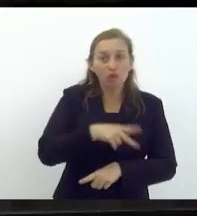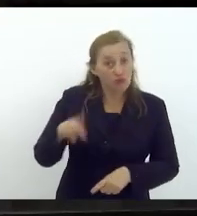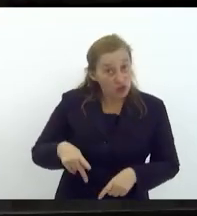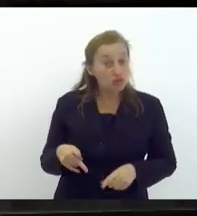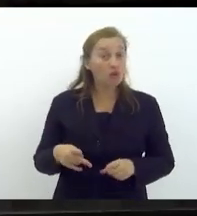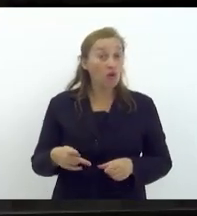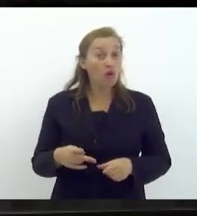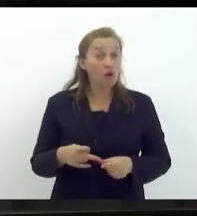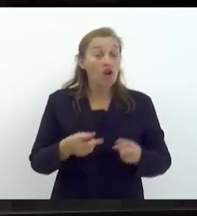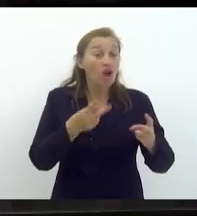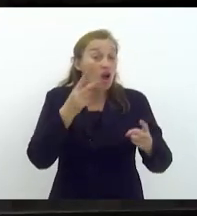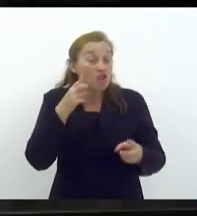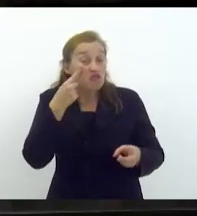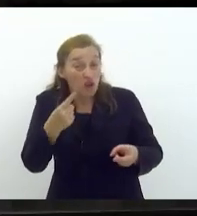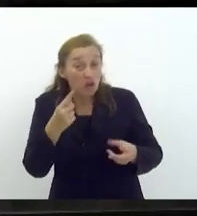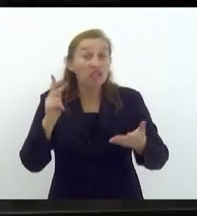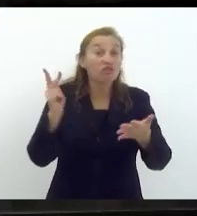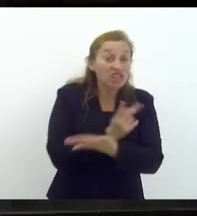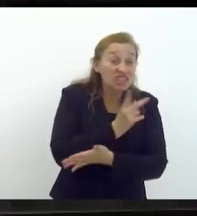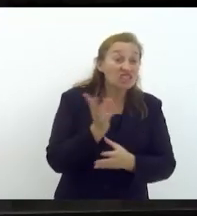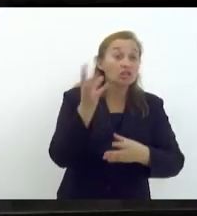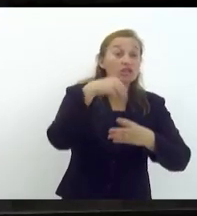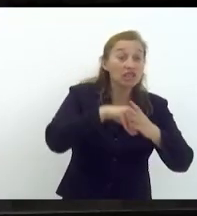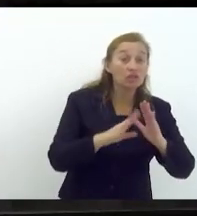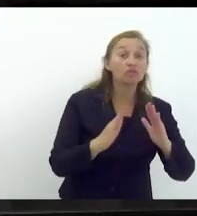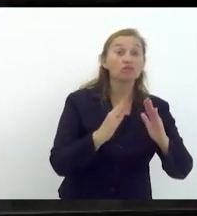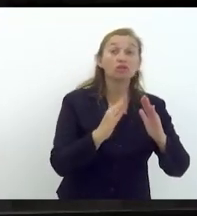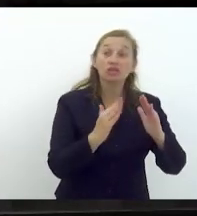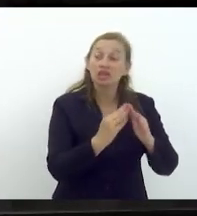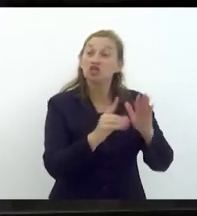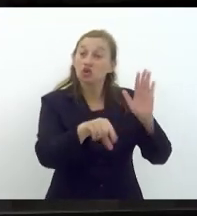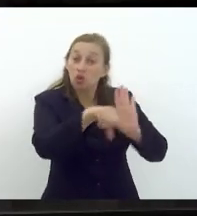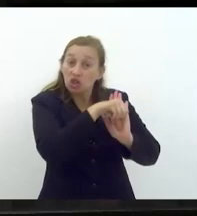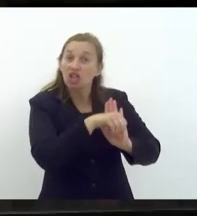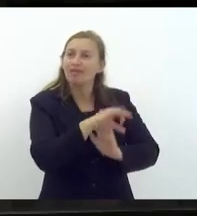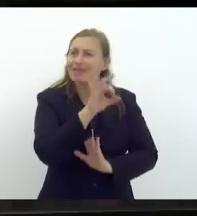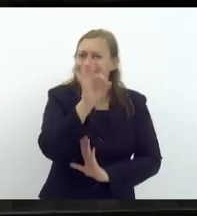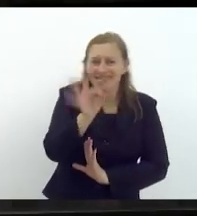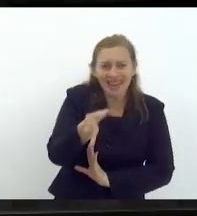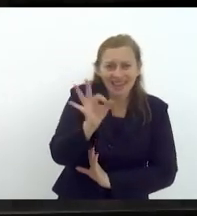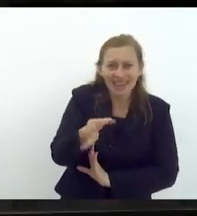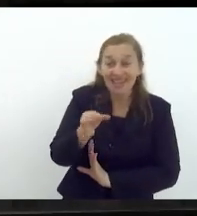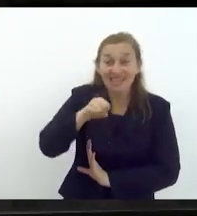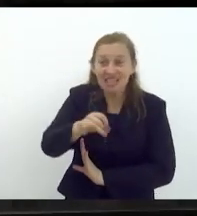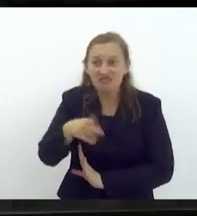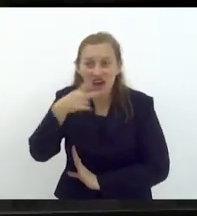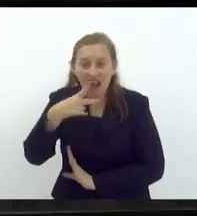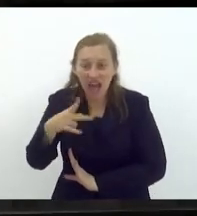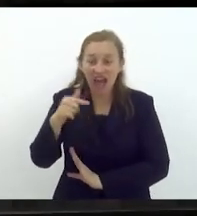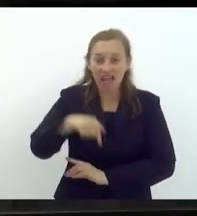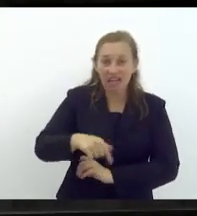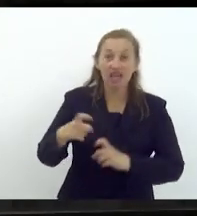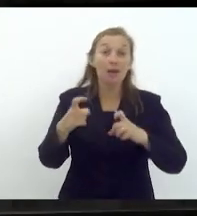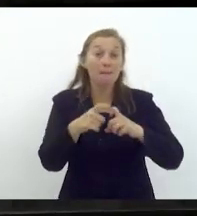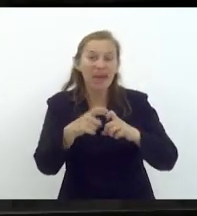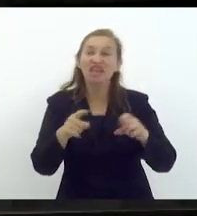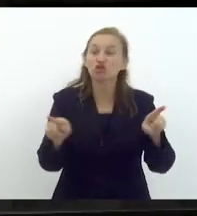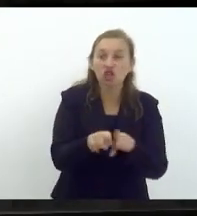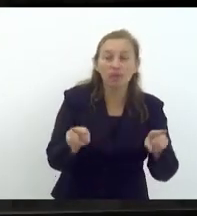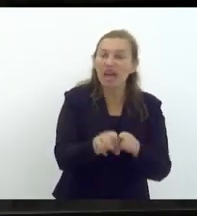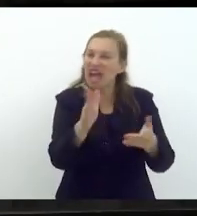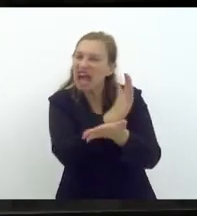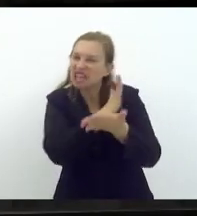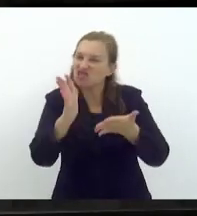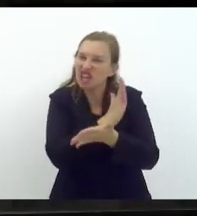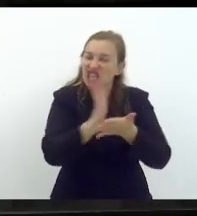a gente verificar que está acontecendo um crime lá, não é isso? Mas eu tenho certeza que se levantar isso aqui no médico também, que muitas